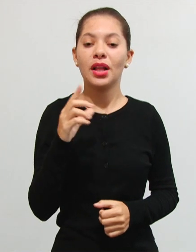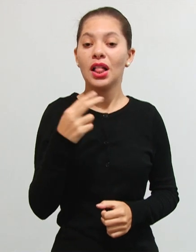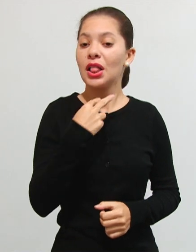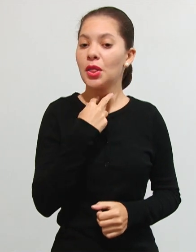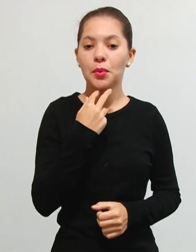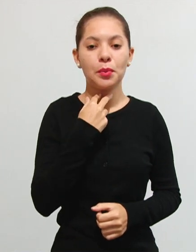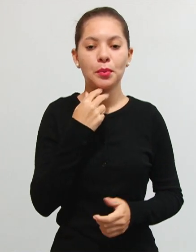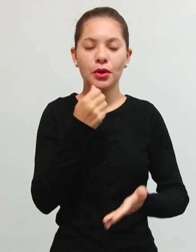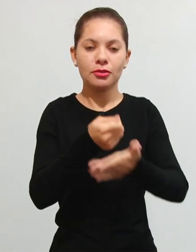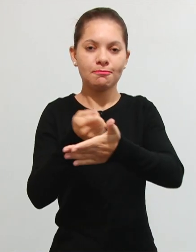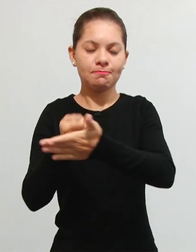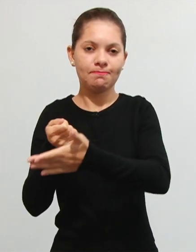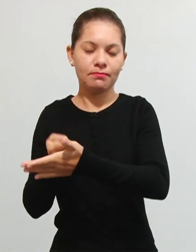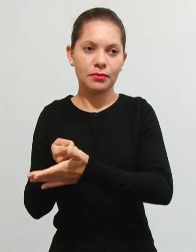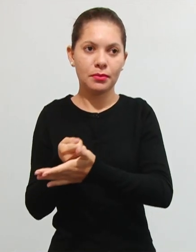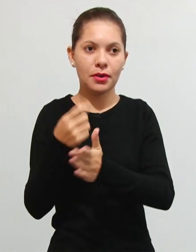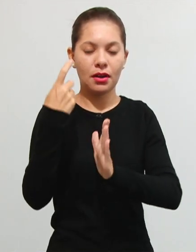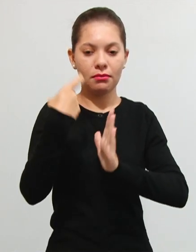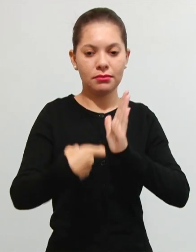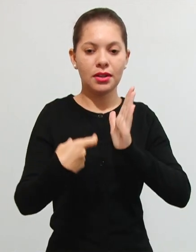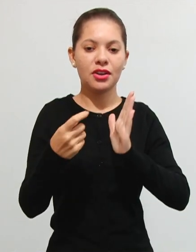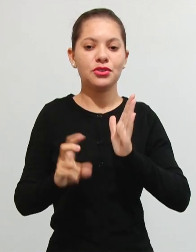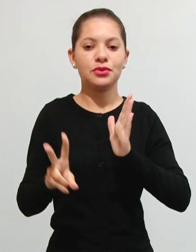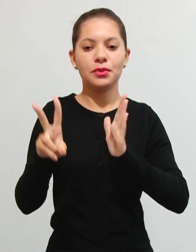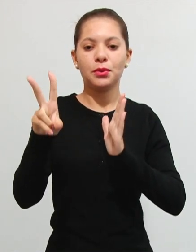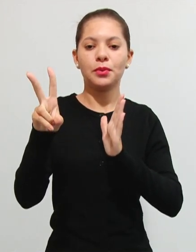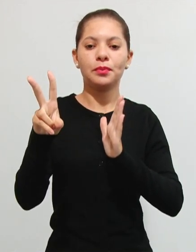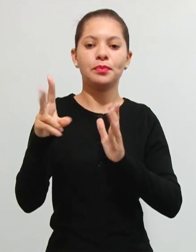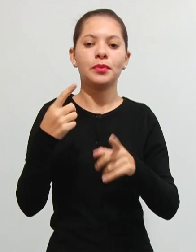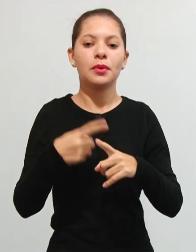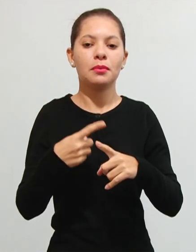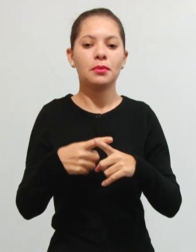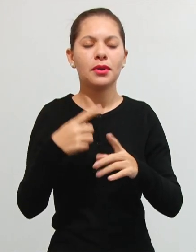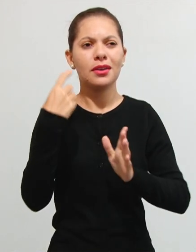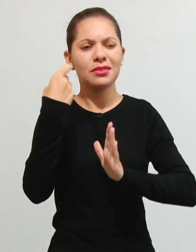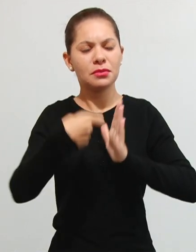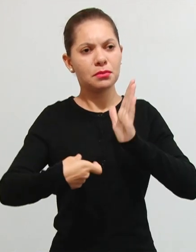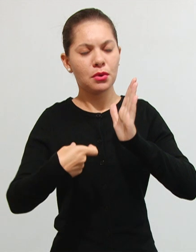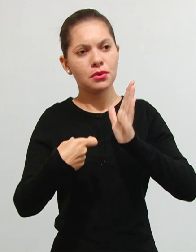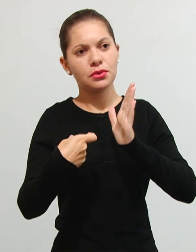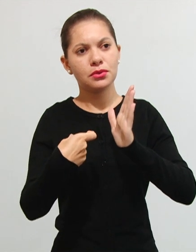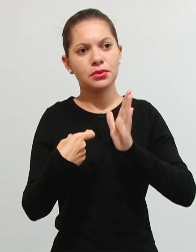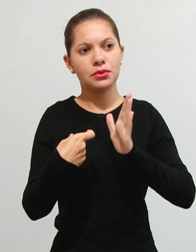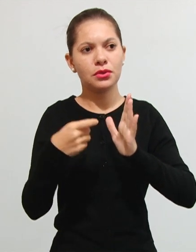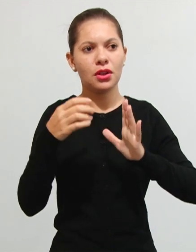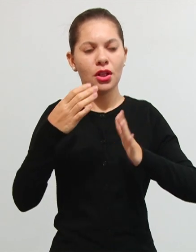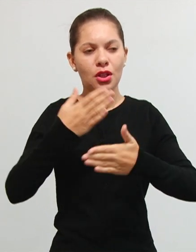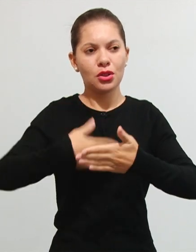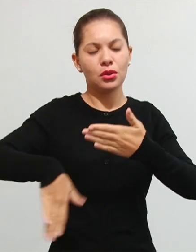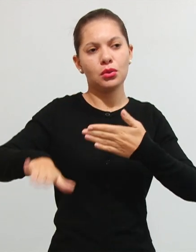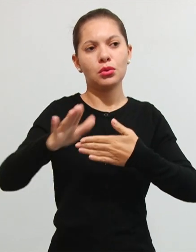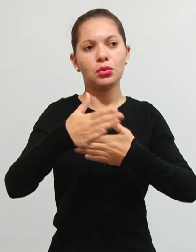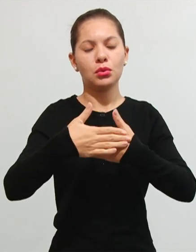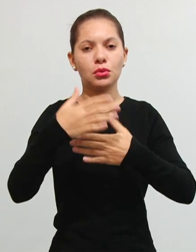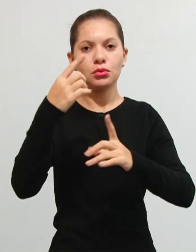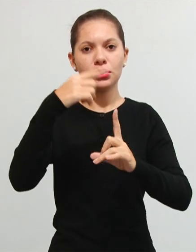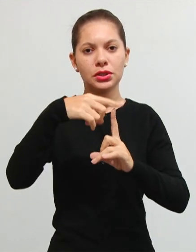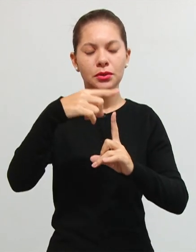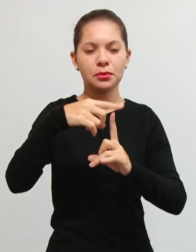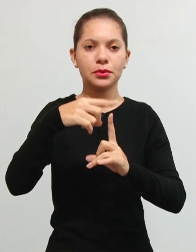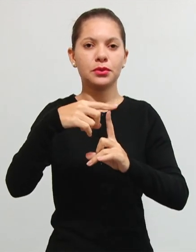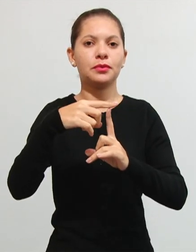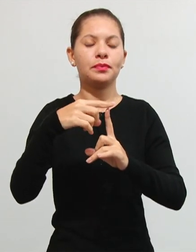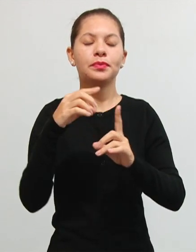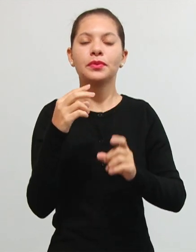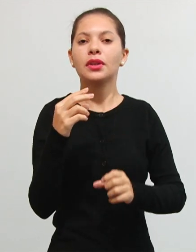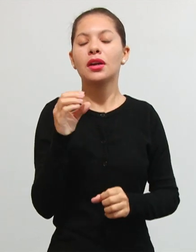poder estar cobrando essa taxa tributária porque os impostos, as taxas e todas as espécies tributárias elas